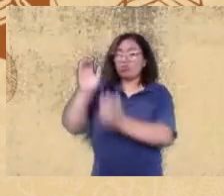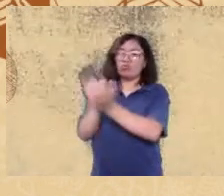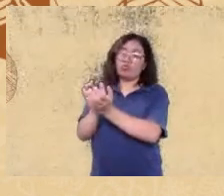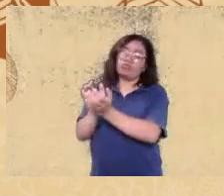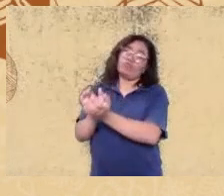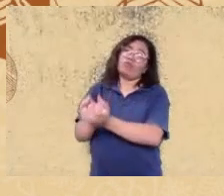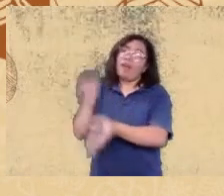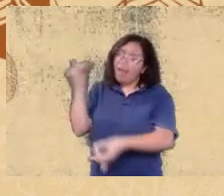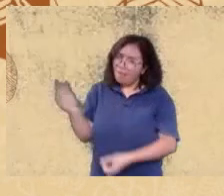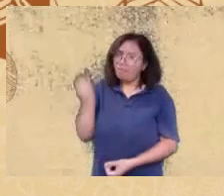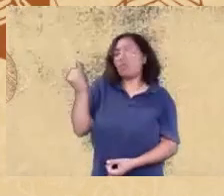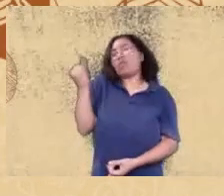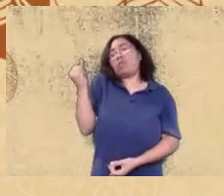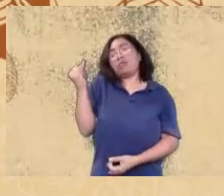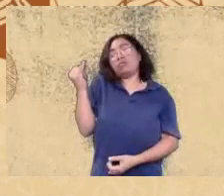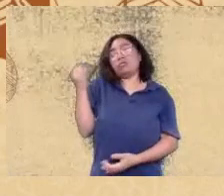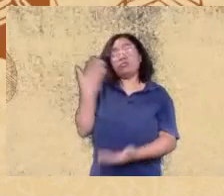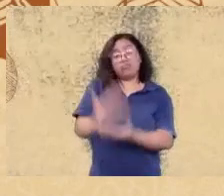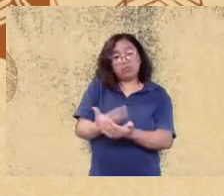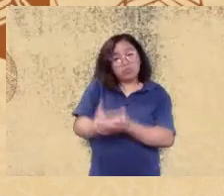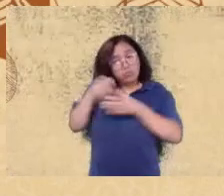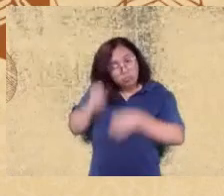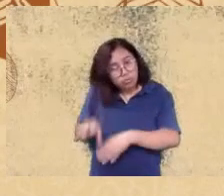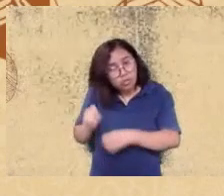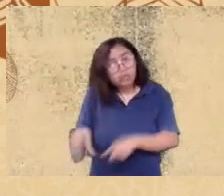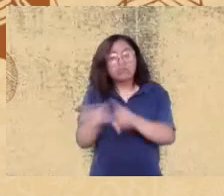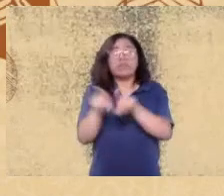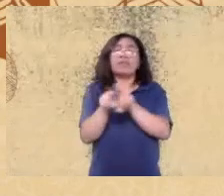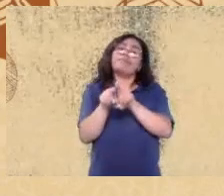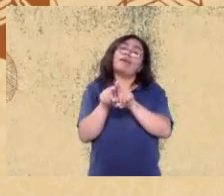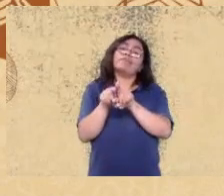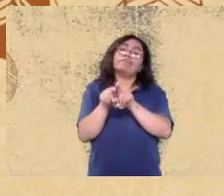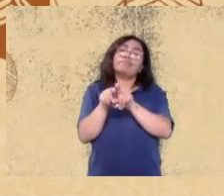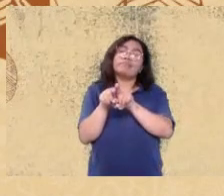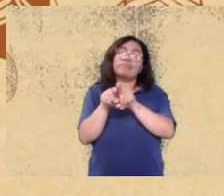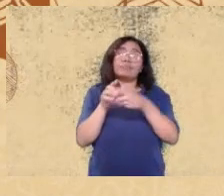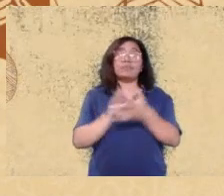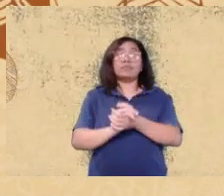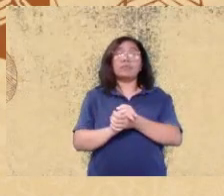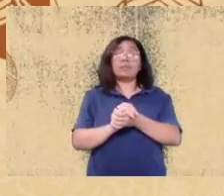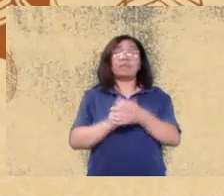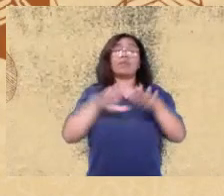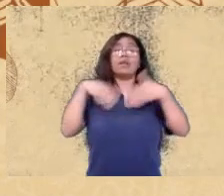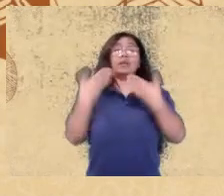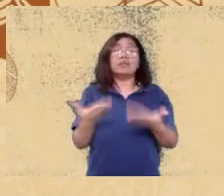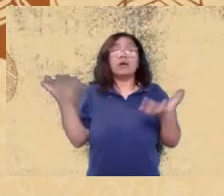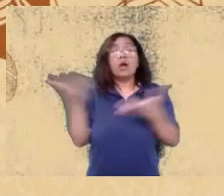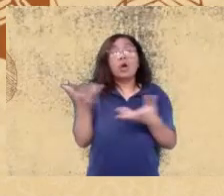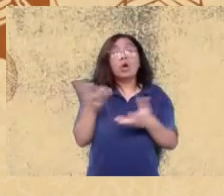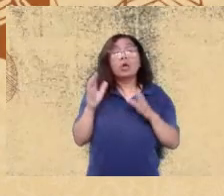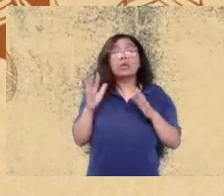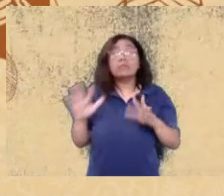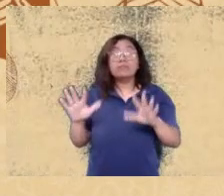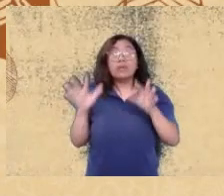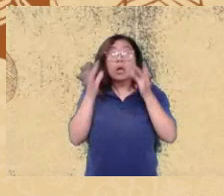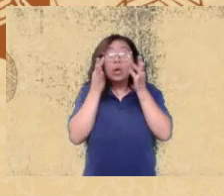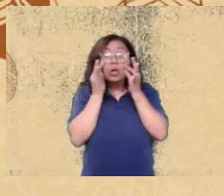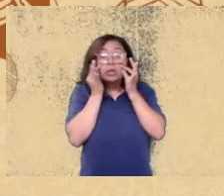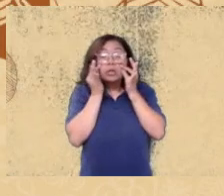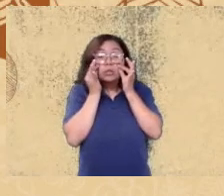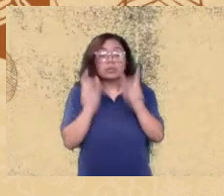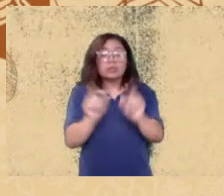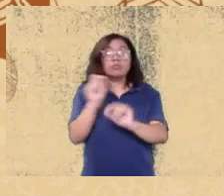tem que considerar quando está utilizando adaptando testes e tudo mais e eu queria chamar a atenção de vocês para a gravidade desse problema da